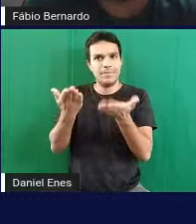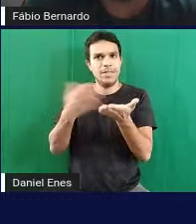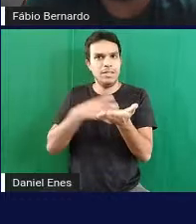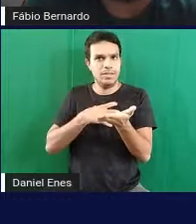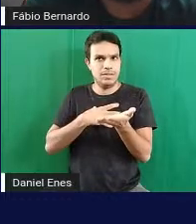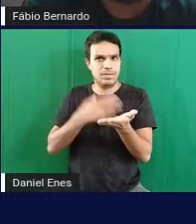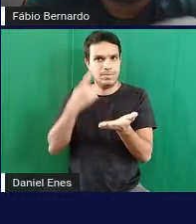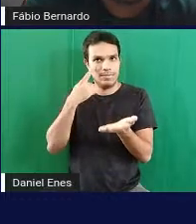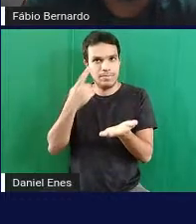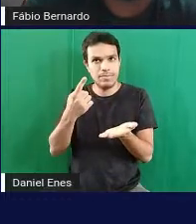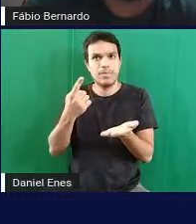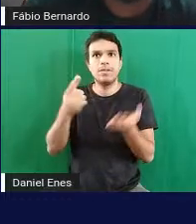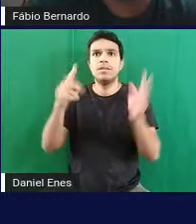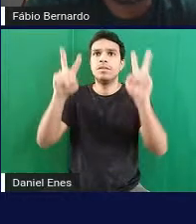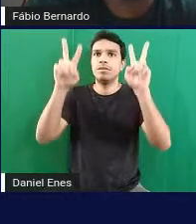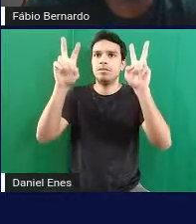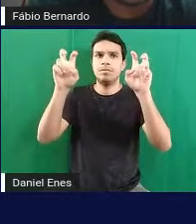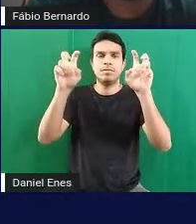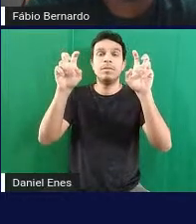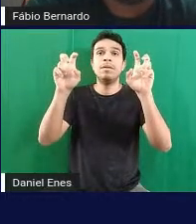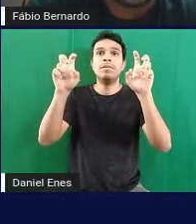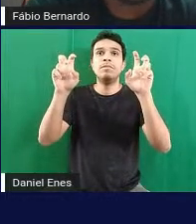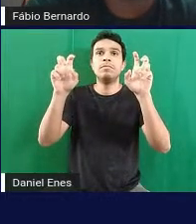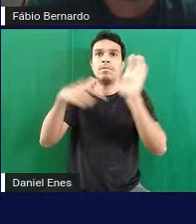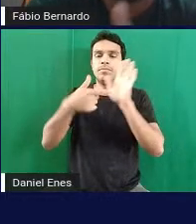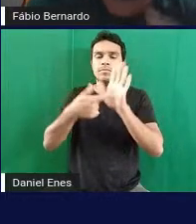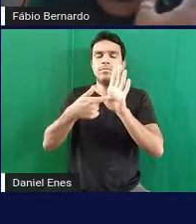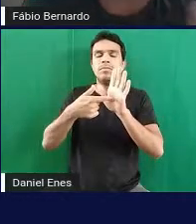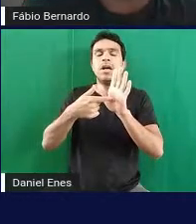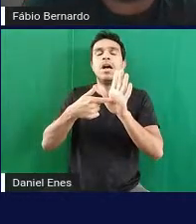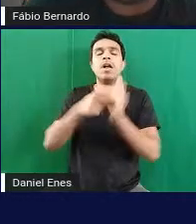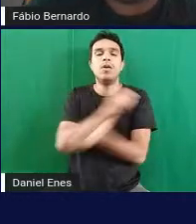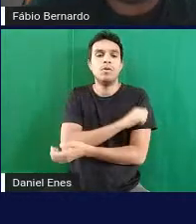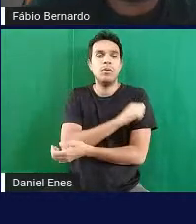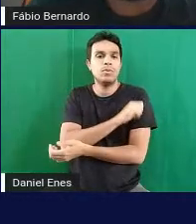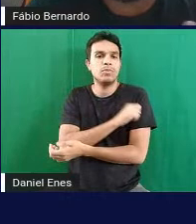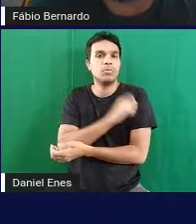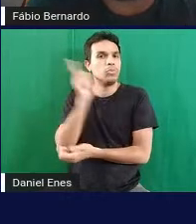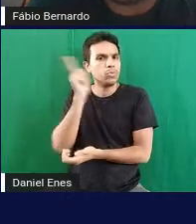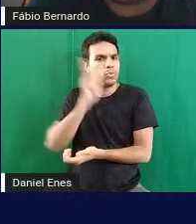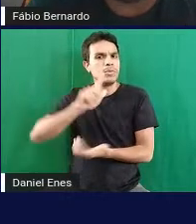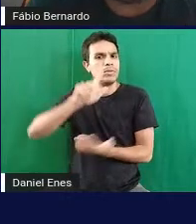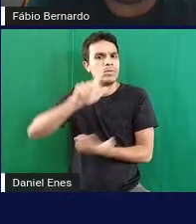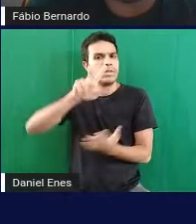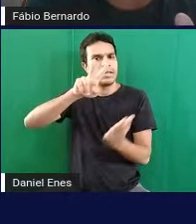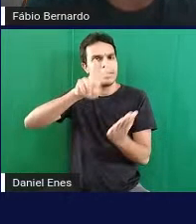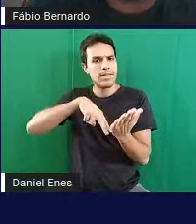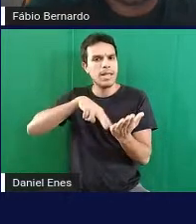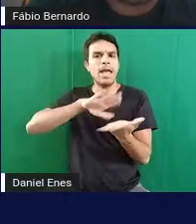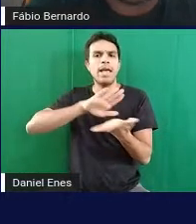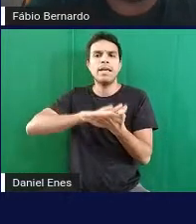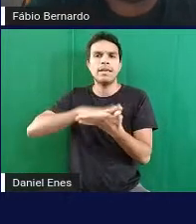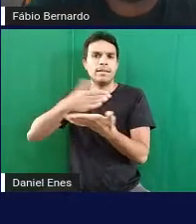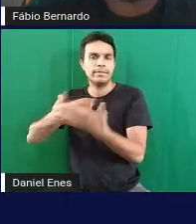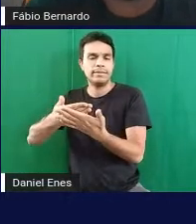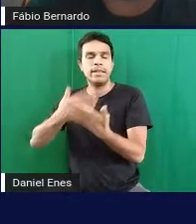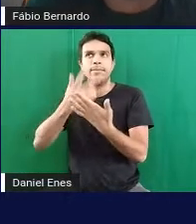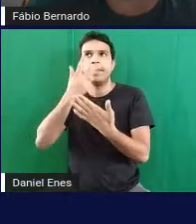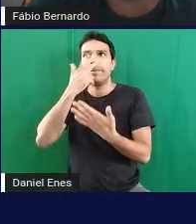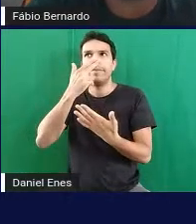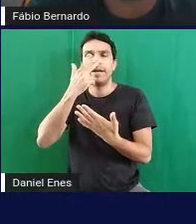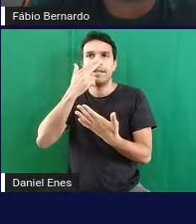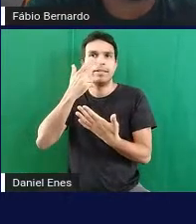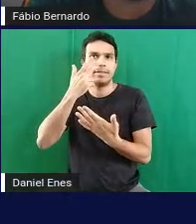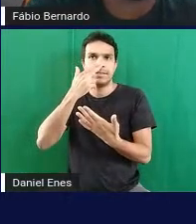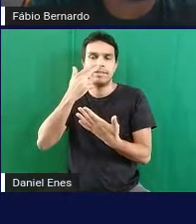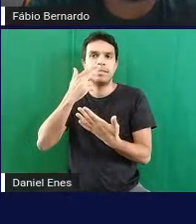aparecer o título lá em cima tô vendo e o aluno consegue ler e interpretar essa tabela da maneira bem parecida com o entinto pode